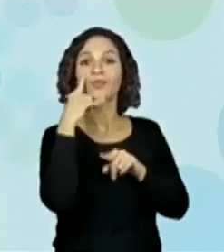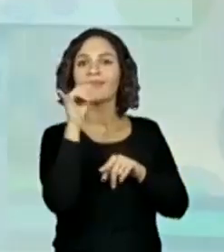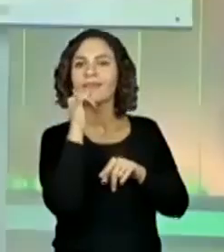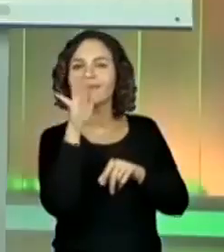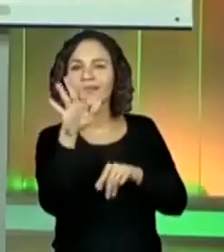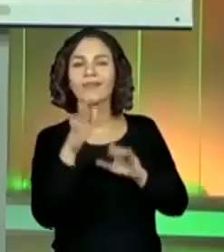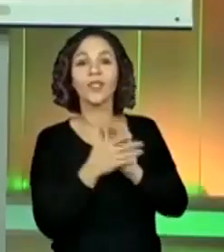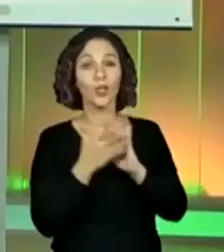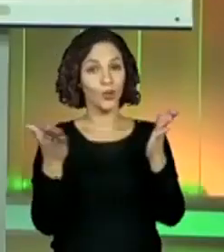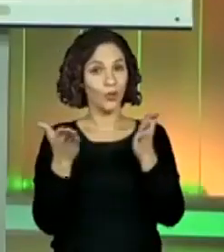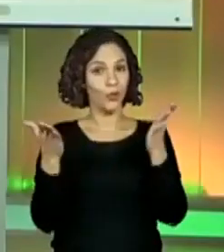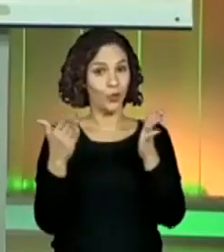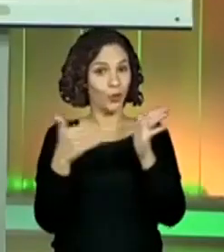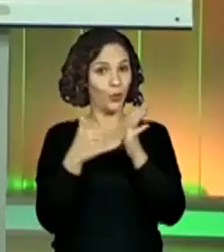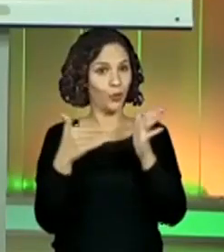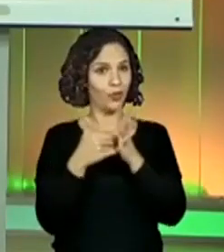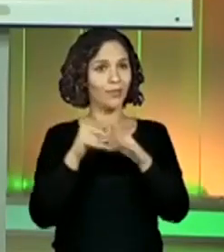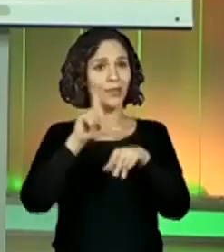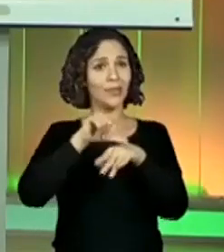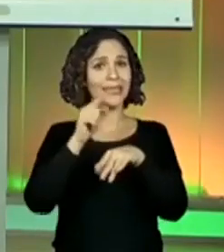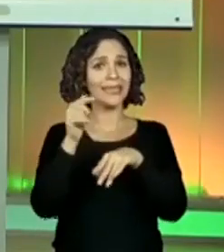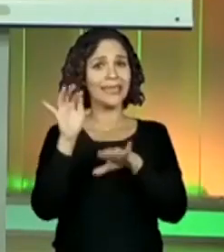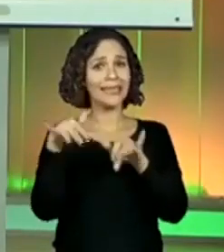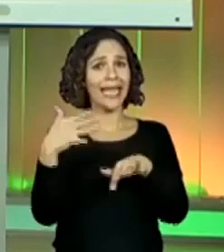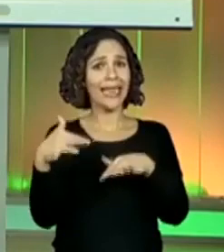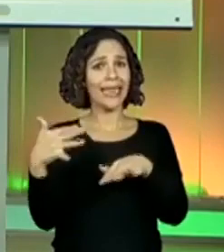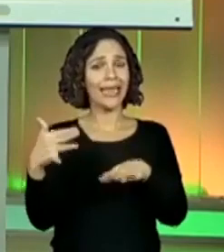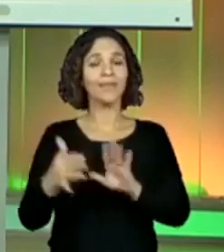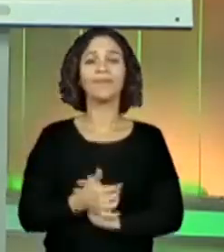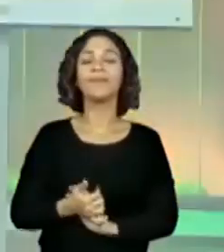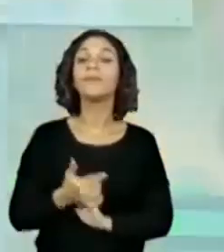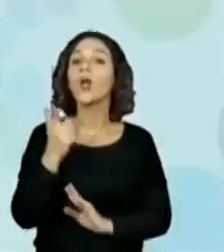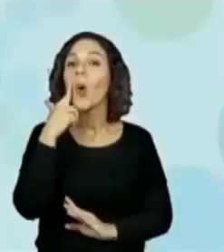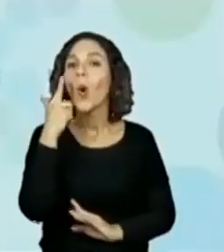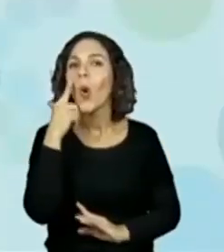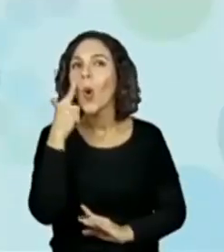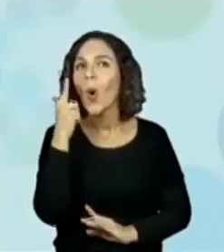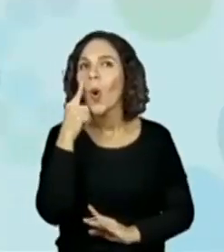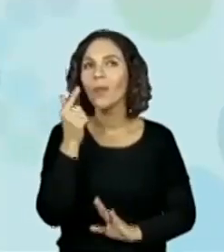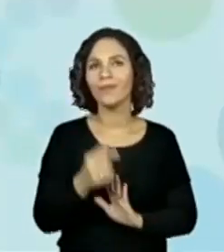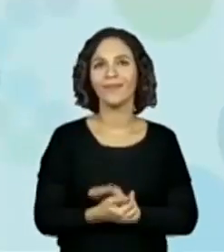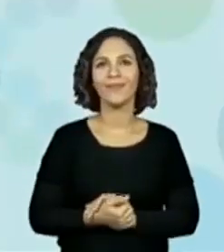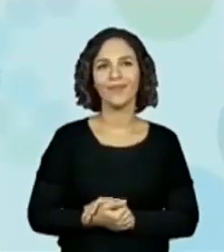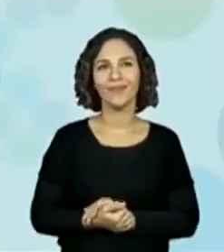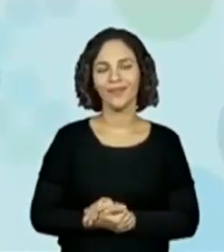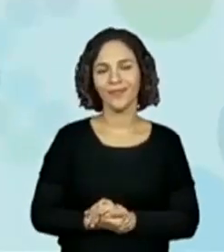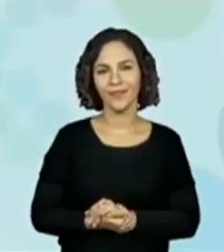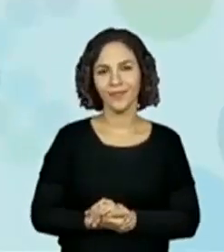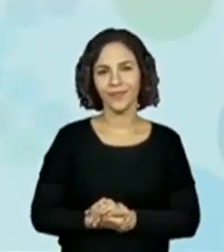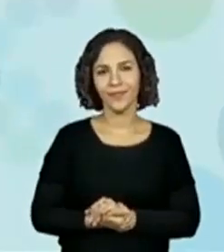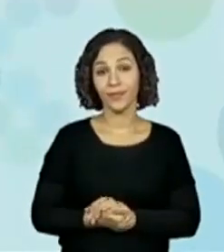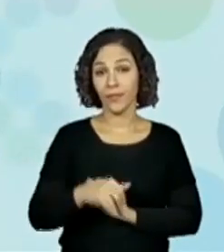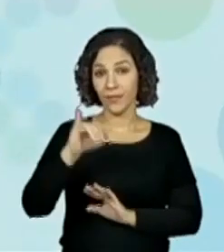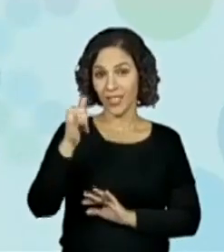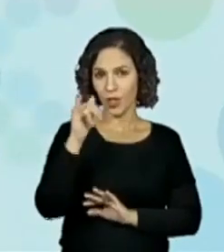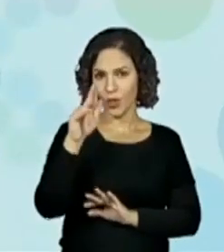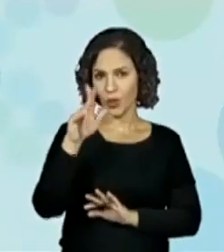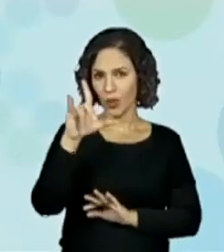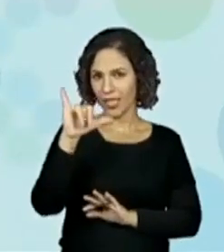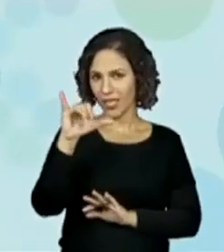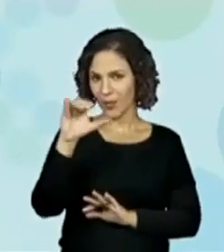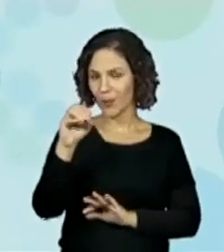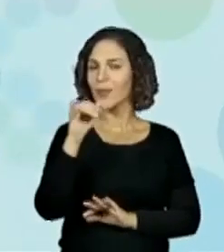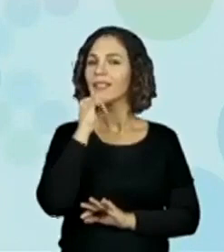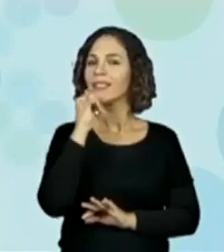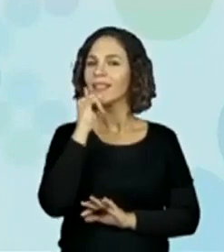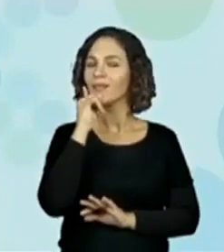último caso de hoje, ó, já está acabando o nosso tempo, mas dá uma olhadinha aqui no caso do Júlio, tá vendo? O Júlio, ele